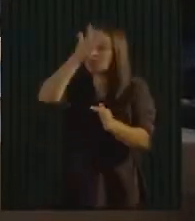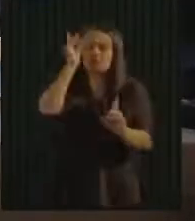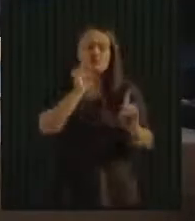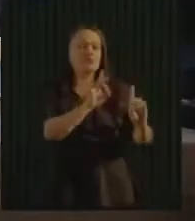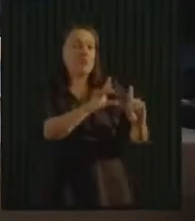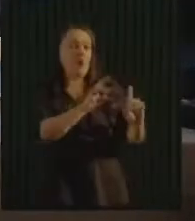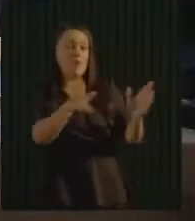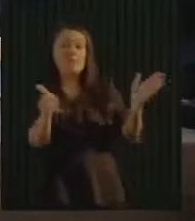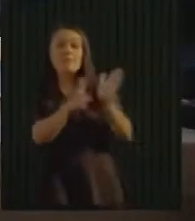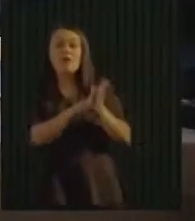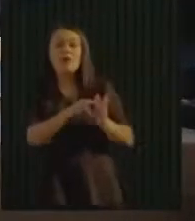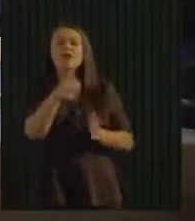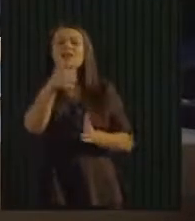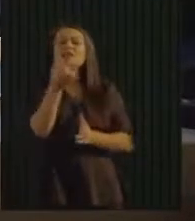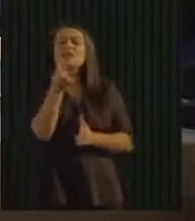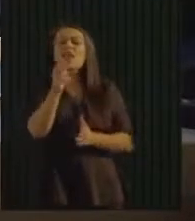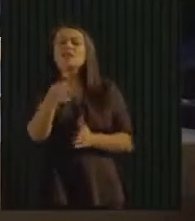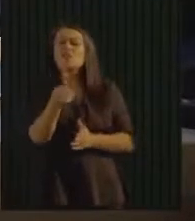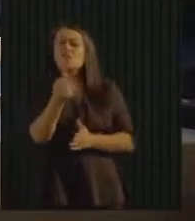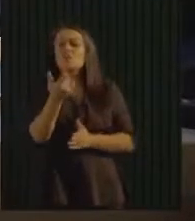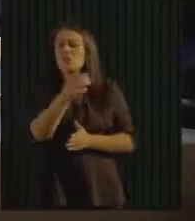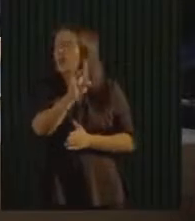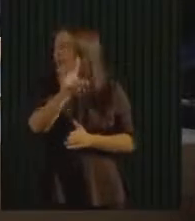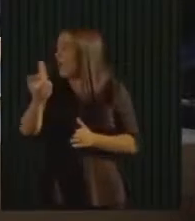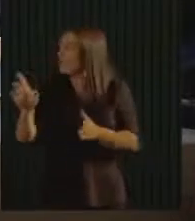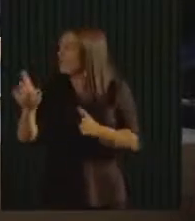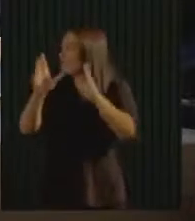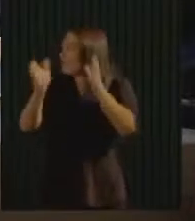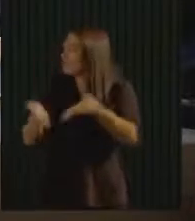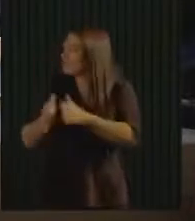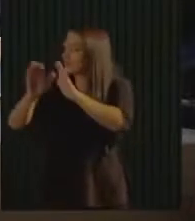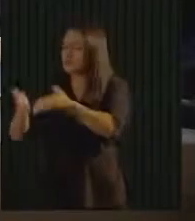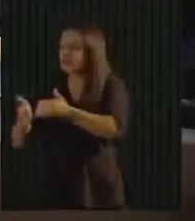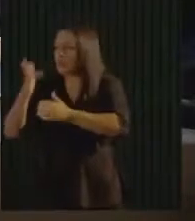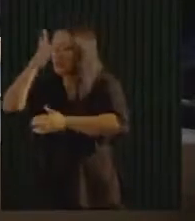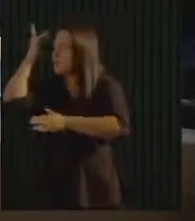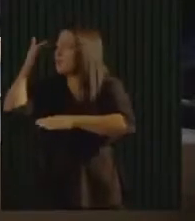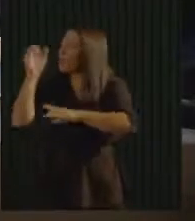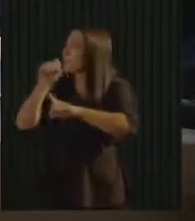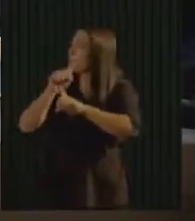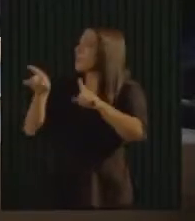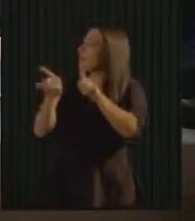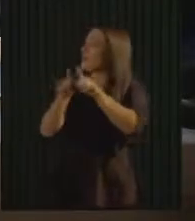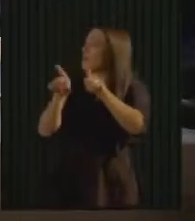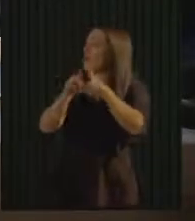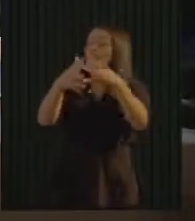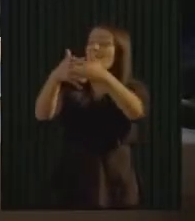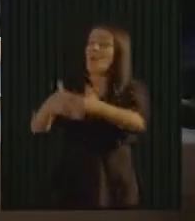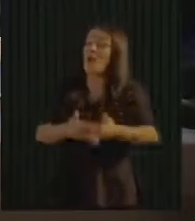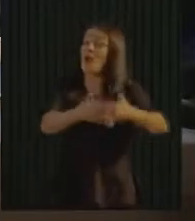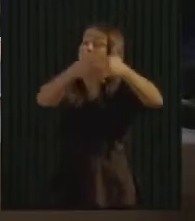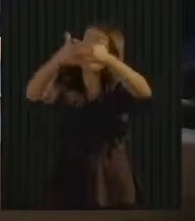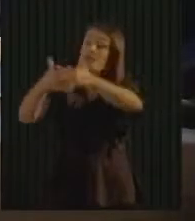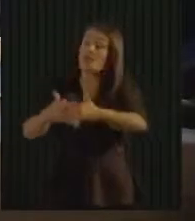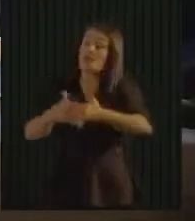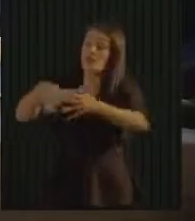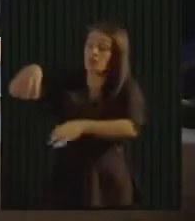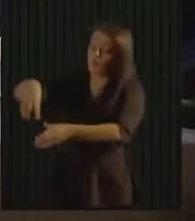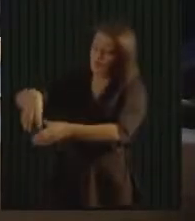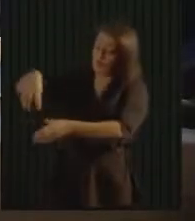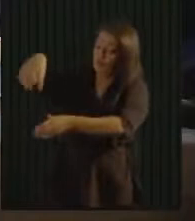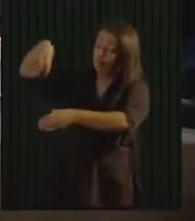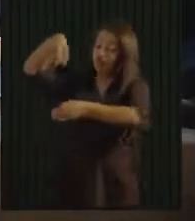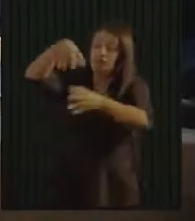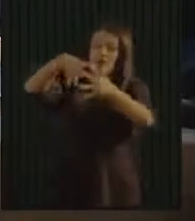mas é um equipamento, ele custa em torno de 6 mil reais cada unidade dessa aí. E tivemos que comprar esses caminhões grua para fazer a coleta do